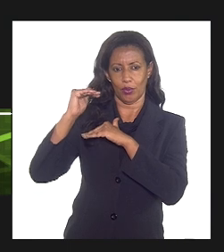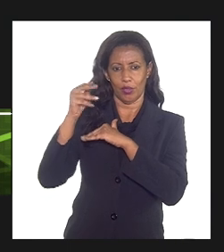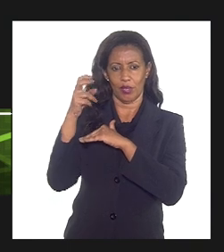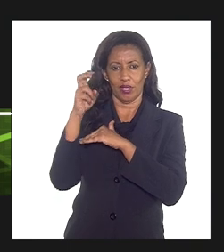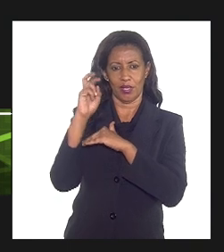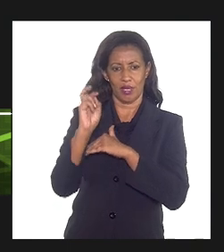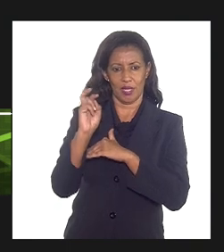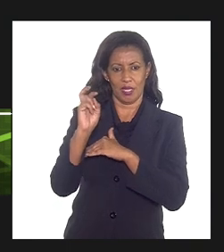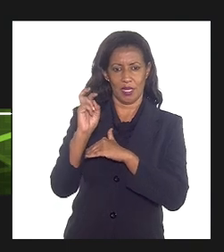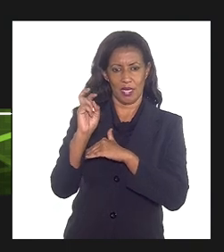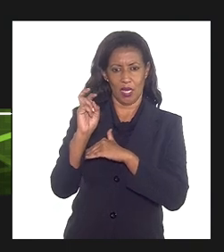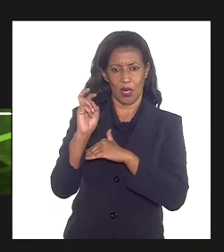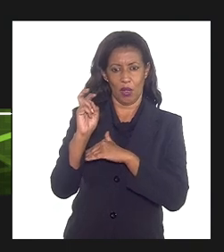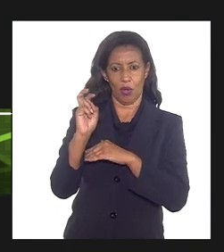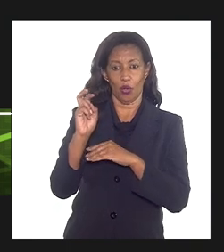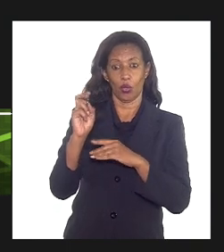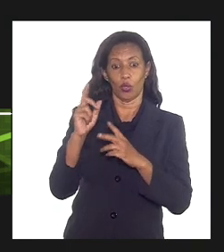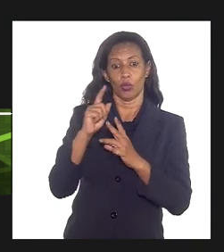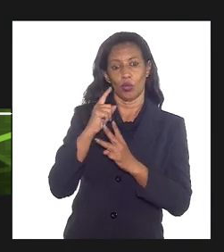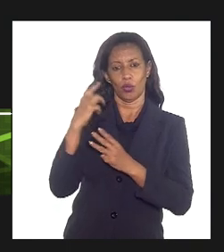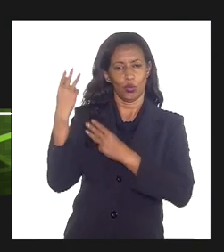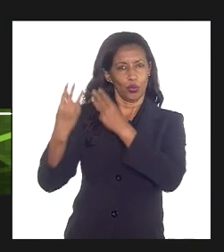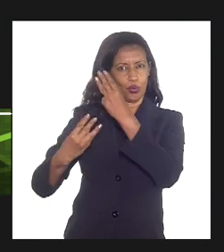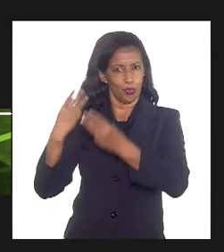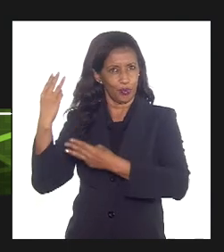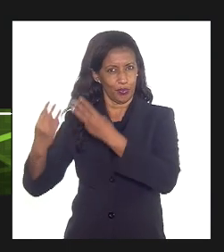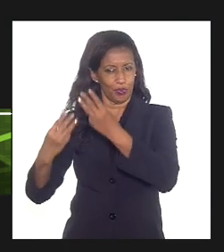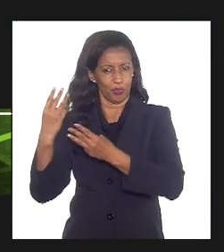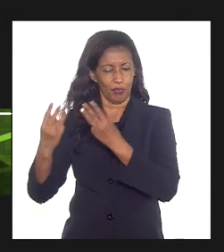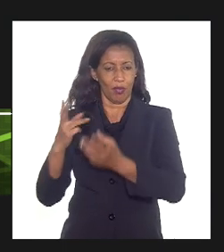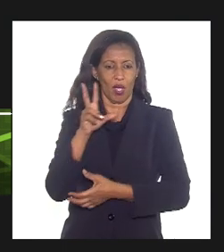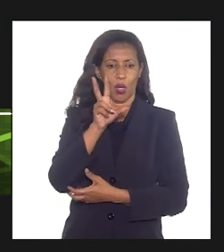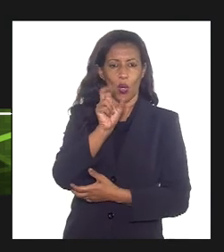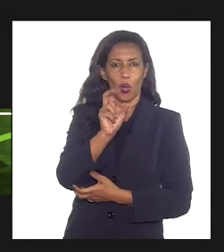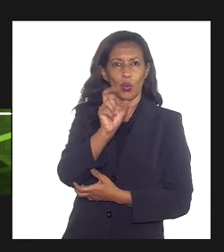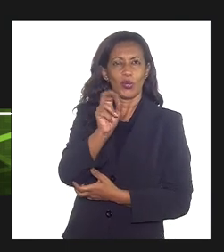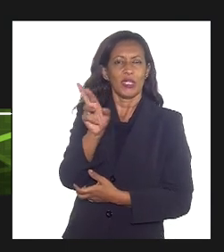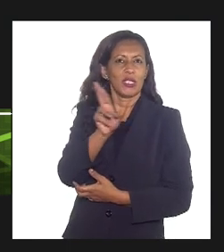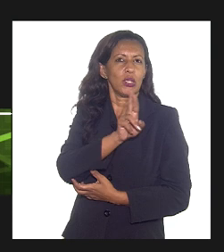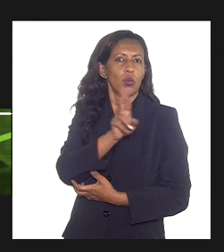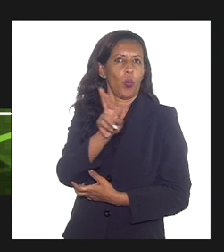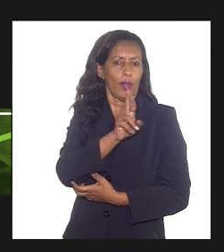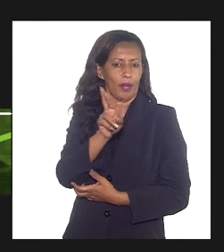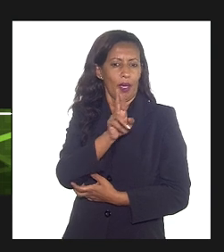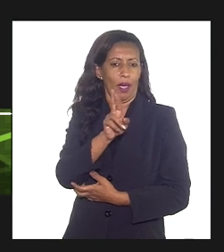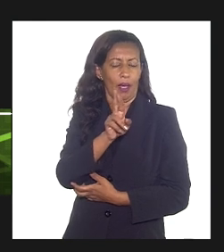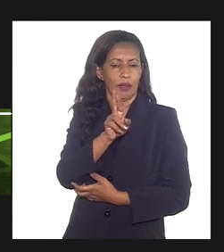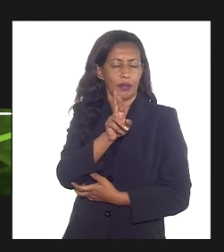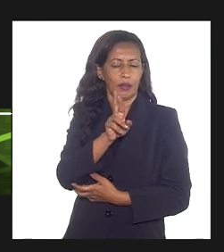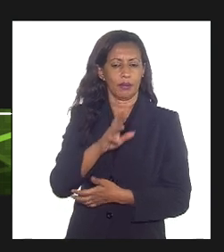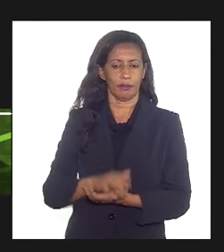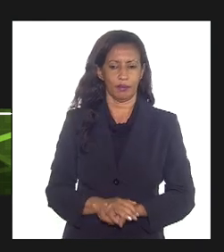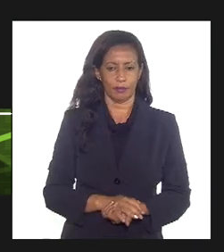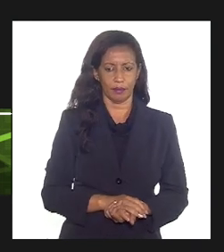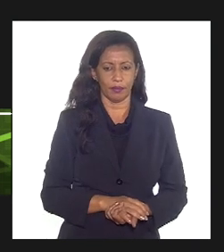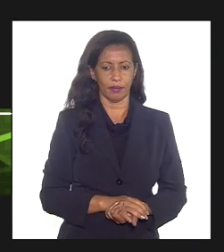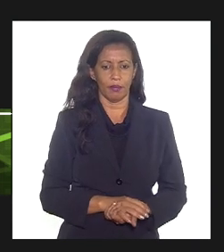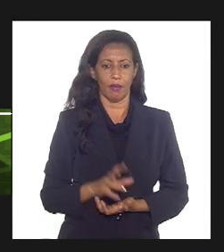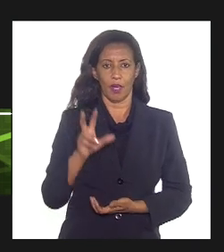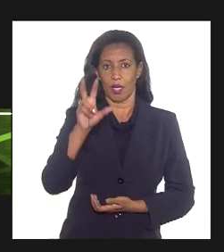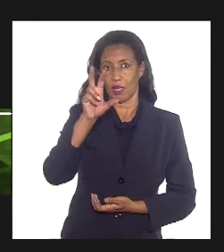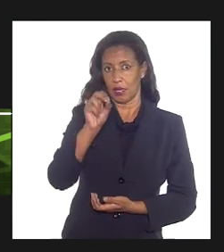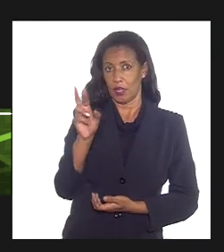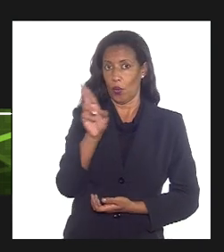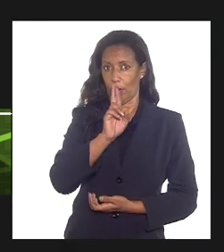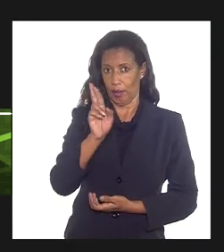por trimestre, durante os 100 trimestres, nós teríamos aí 50 reais já convertidos, opa, perdão, 50 reais